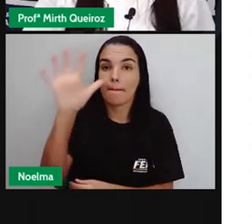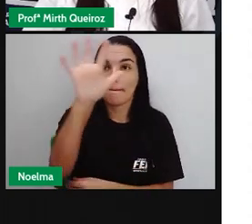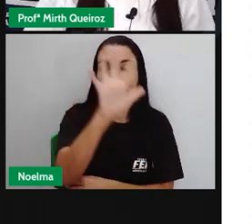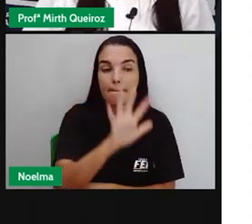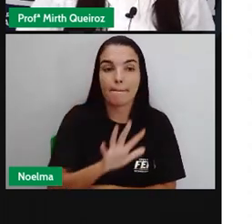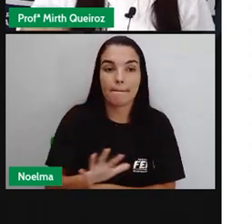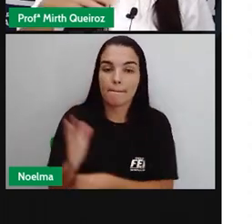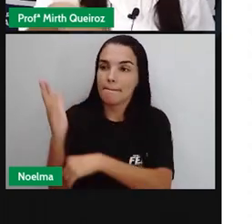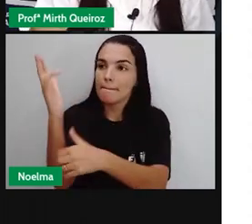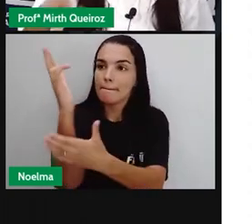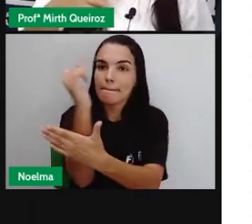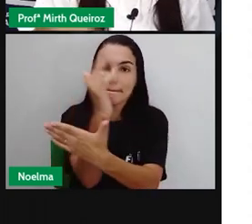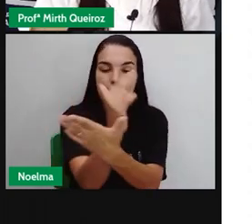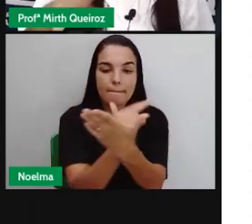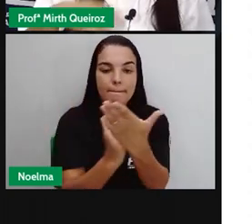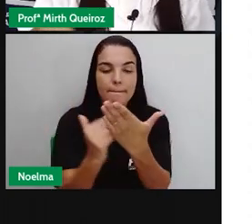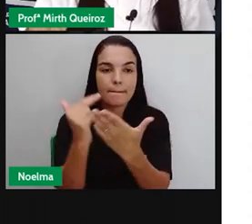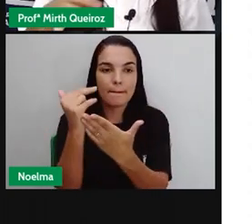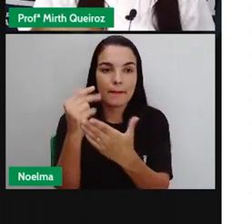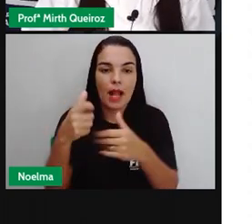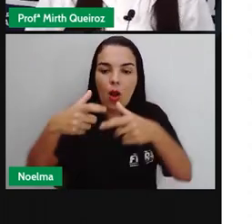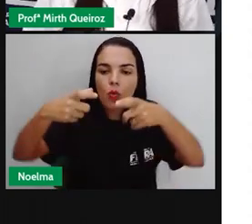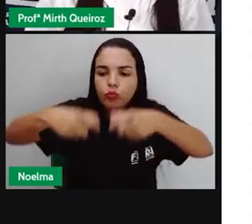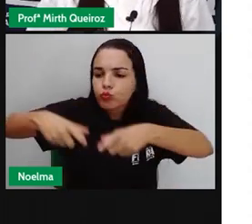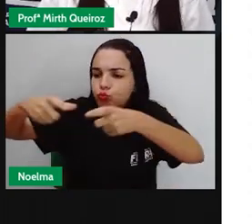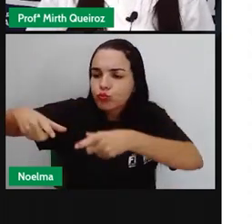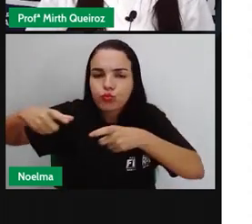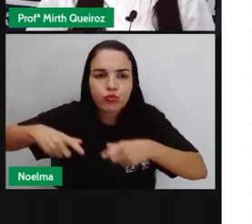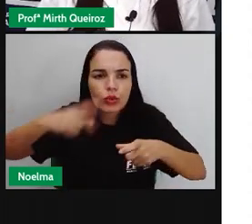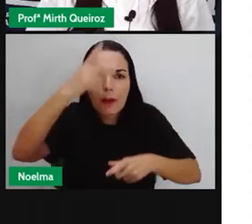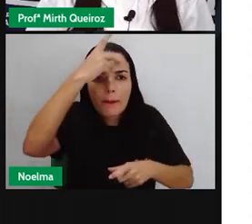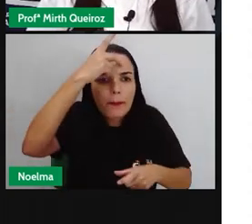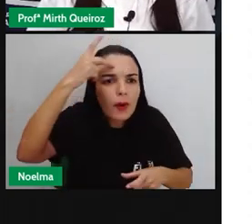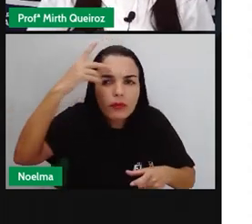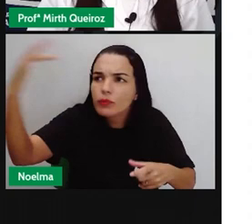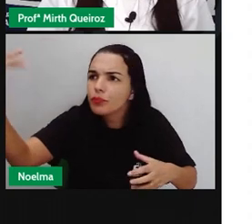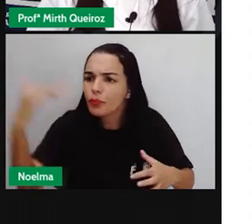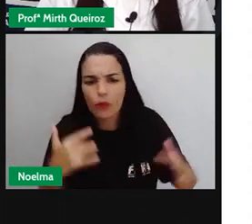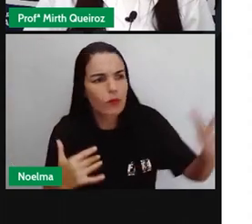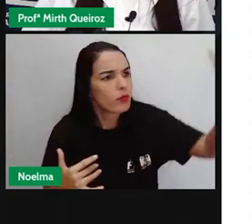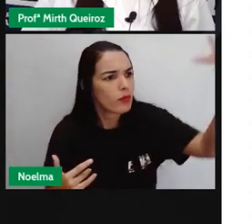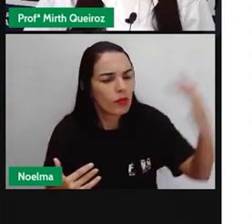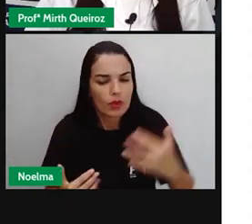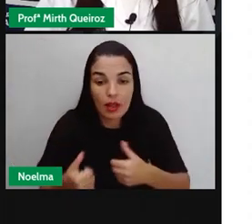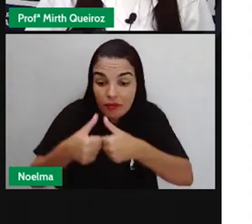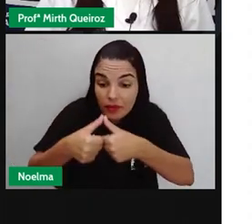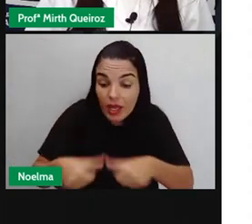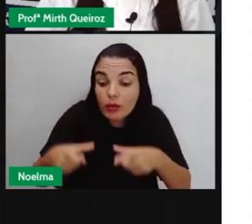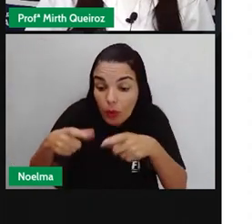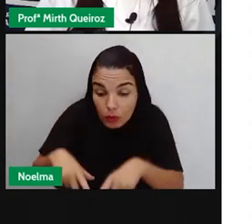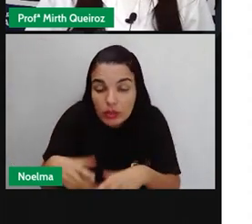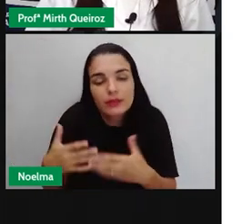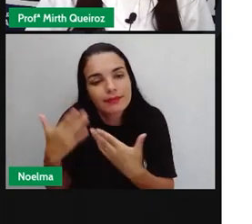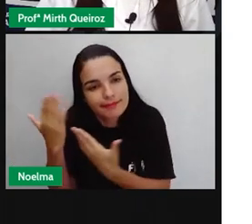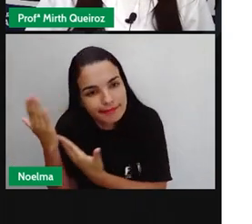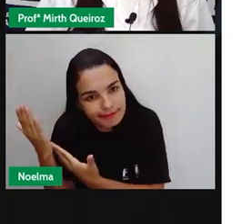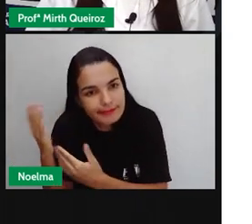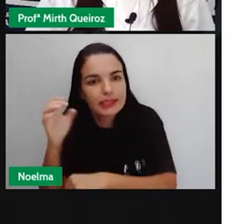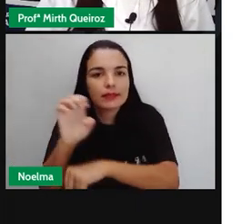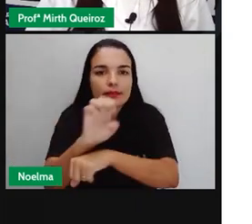por onde é que esses povos, eles se instalaram quando eles imigraram aqui para o Brasil.